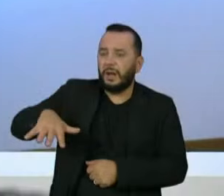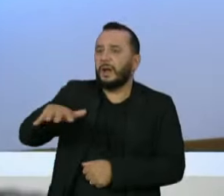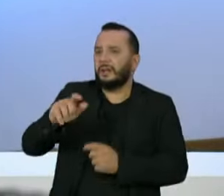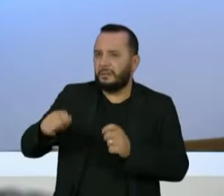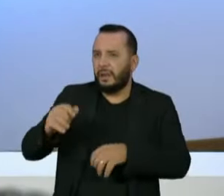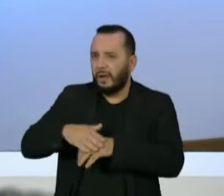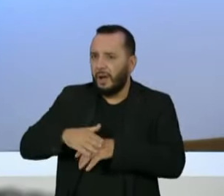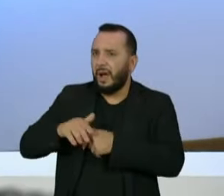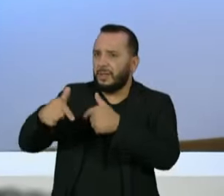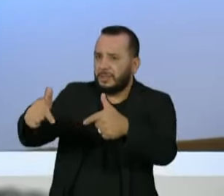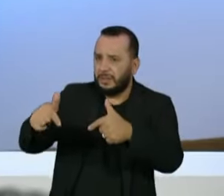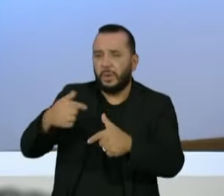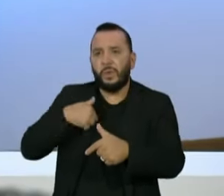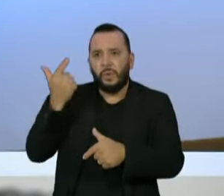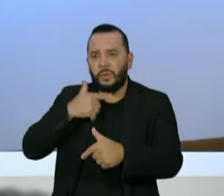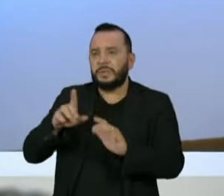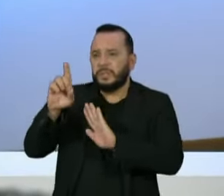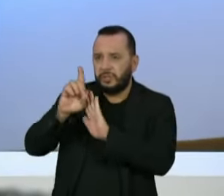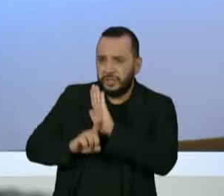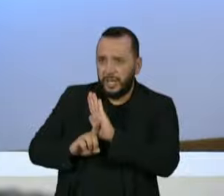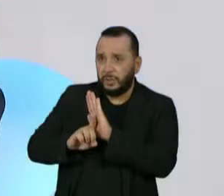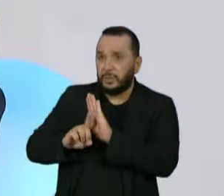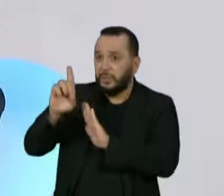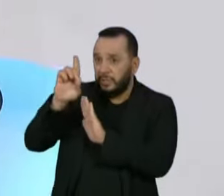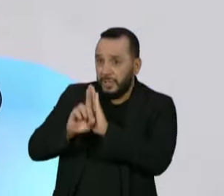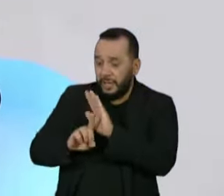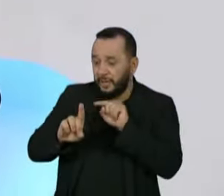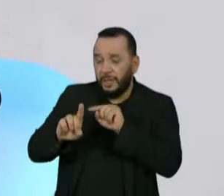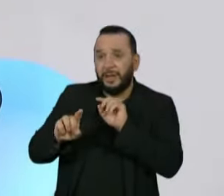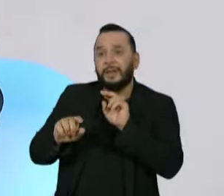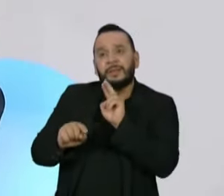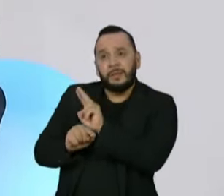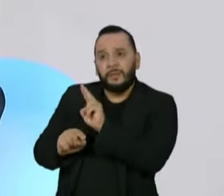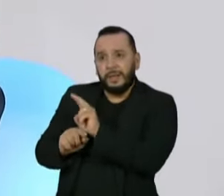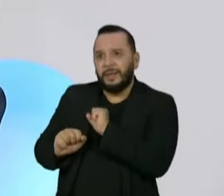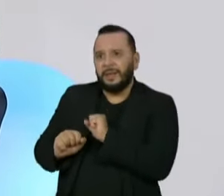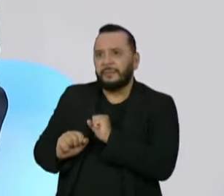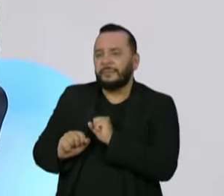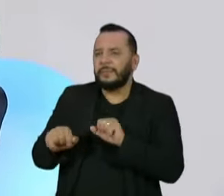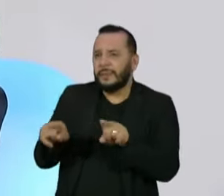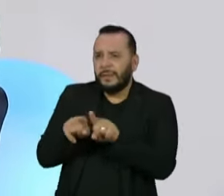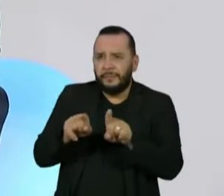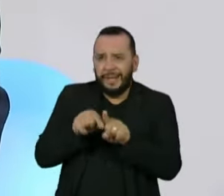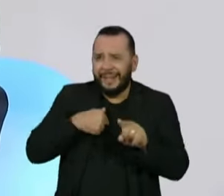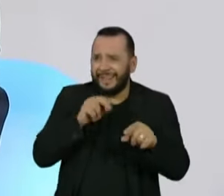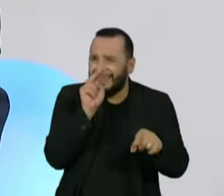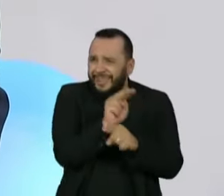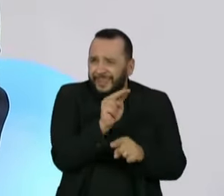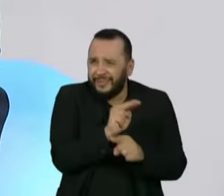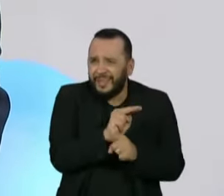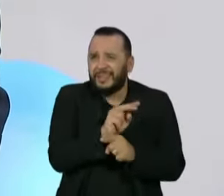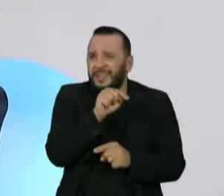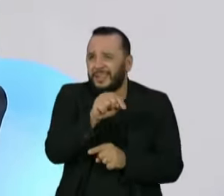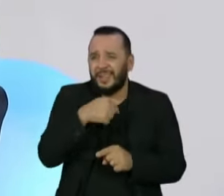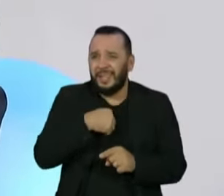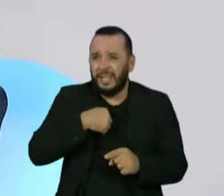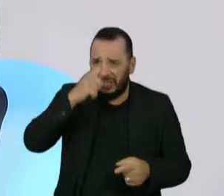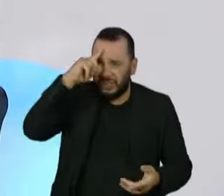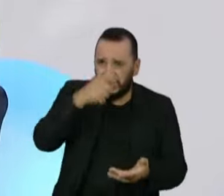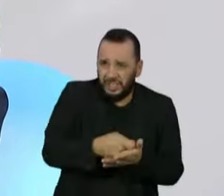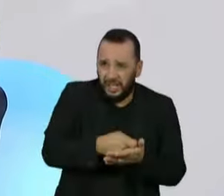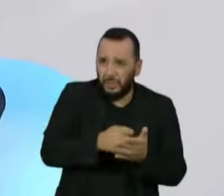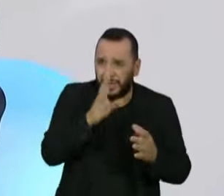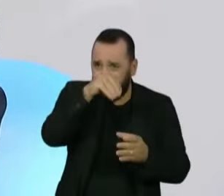direitos. e defender ditadura estando numa democracia é fácil, difícil